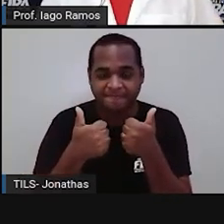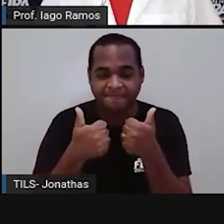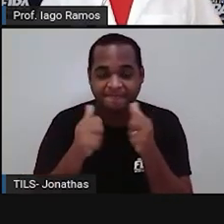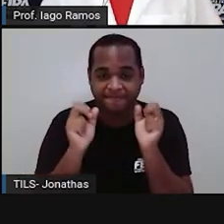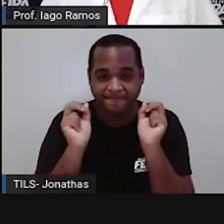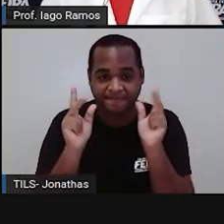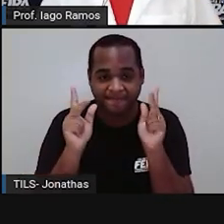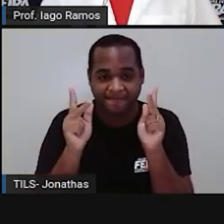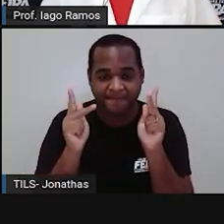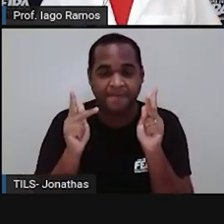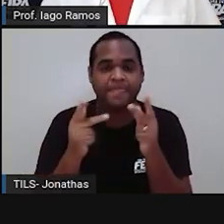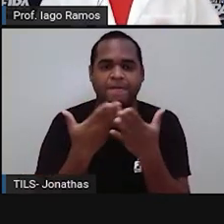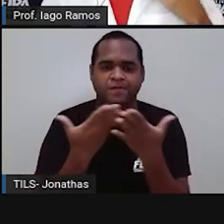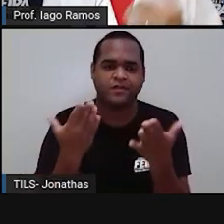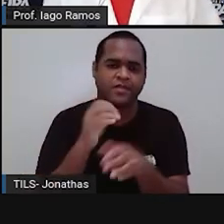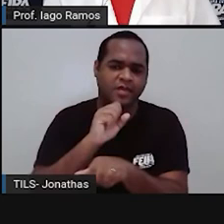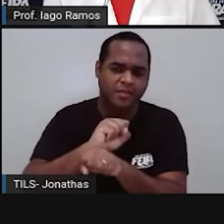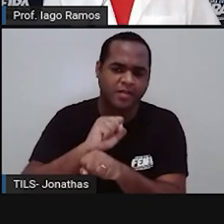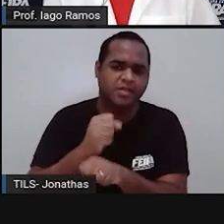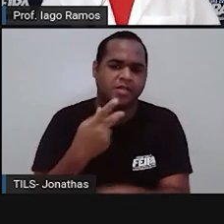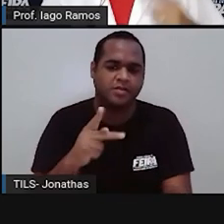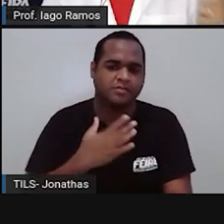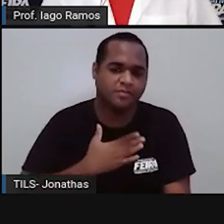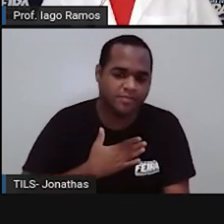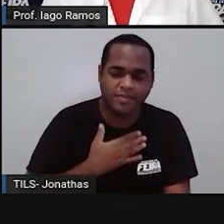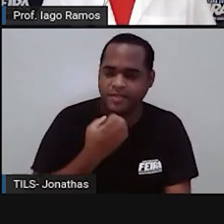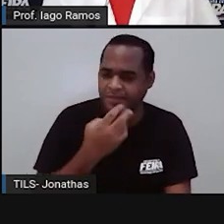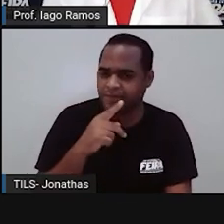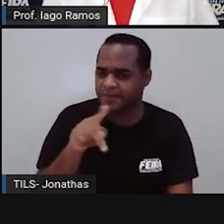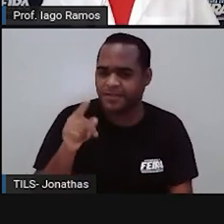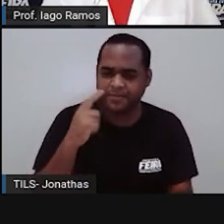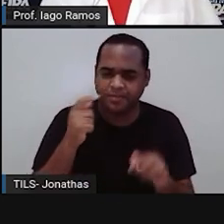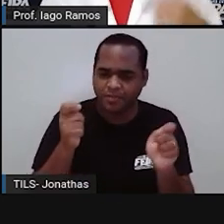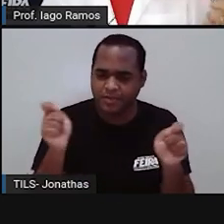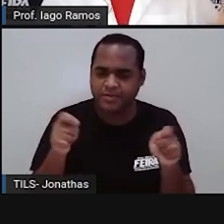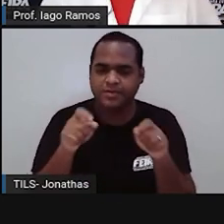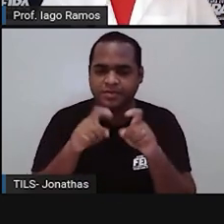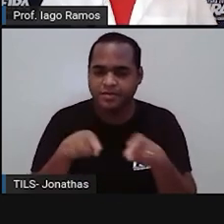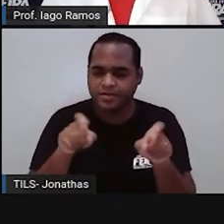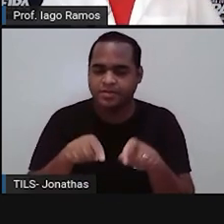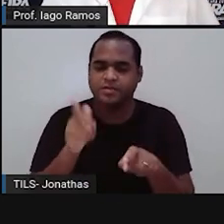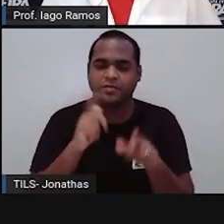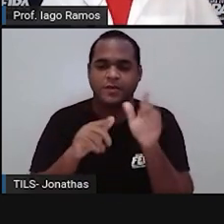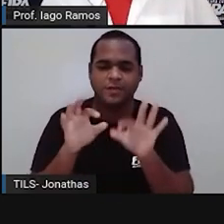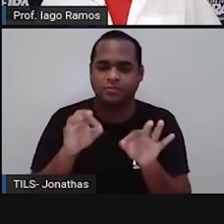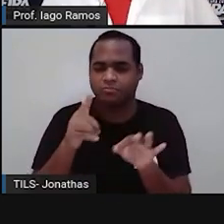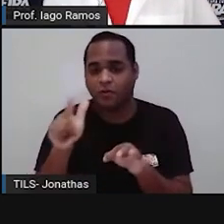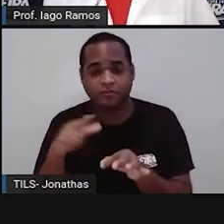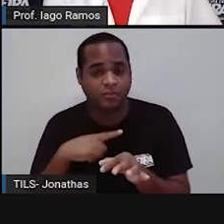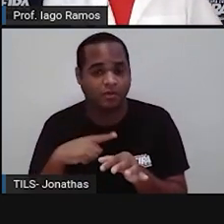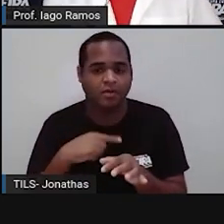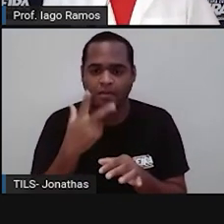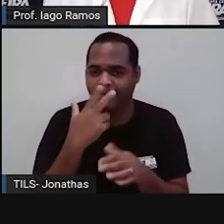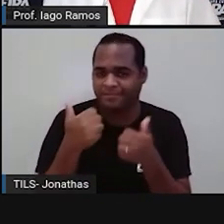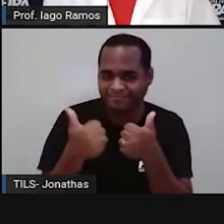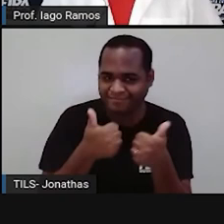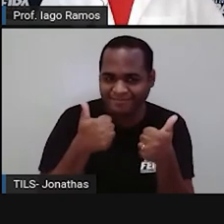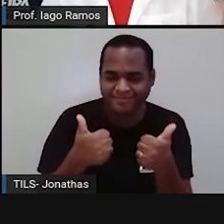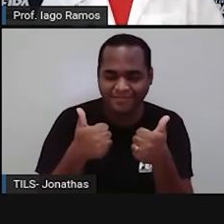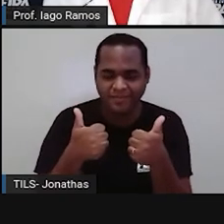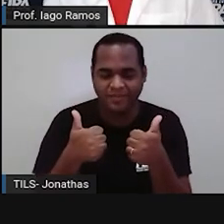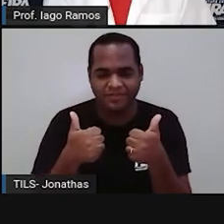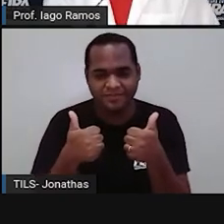Beleza? Espero que você goste. Acesse esse material, se você já não tiver acessado. Se acessou, acesse de novo, que vai ser bem bacana. Beleza?